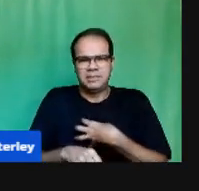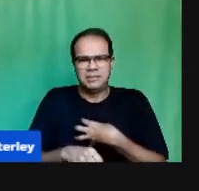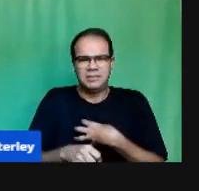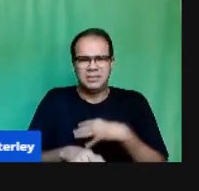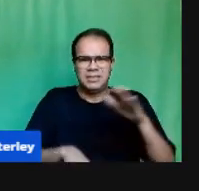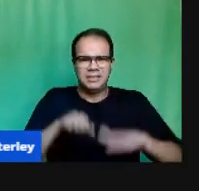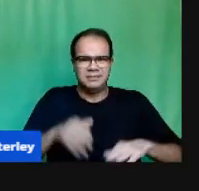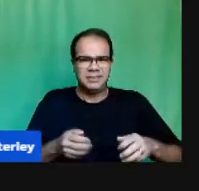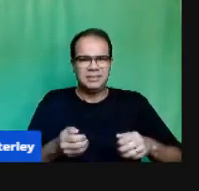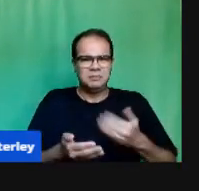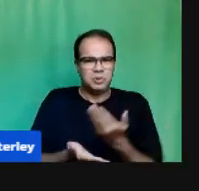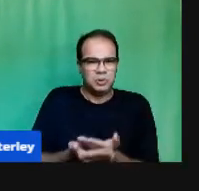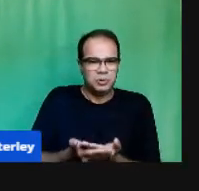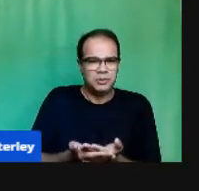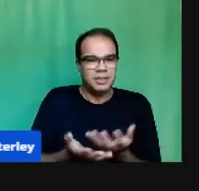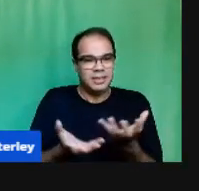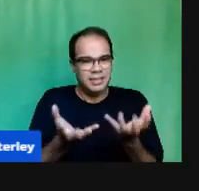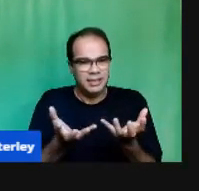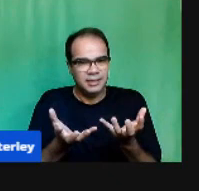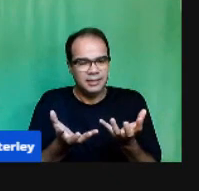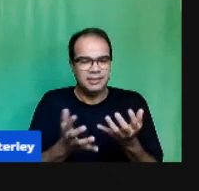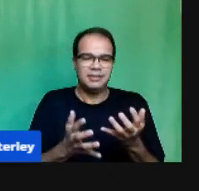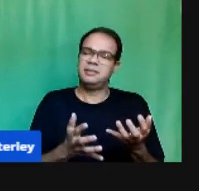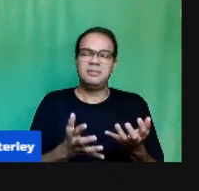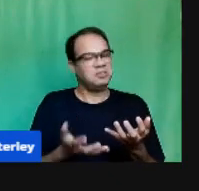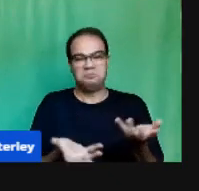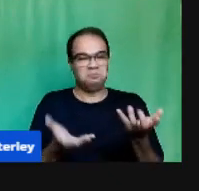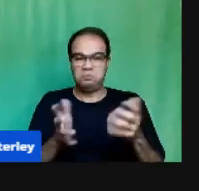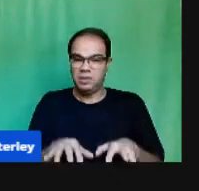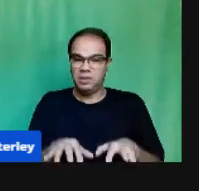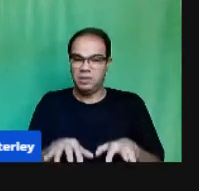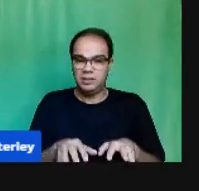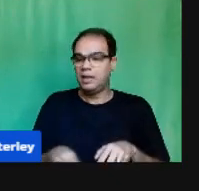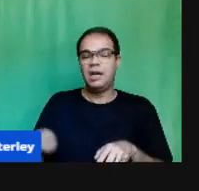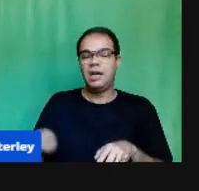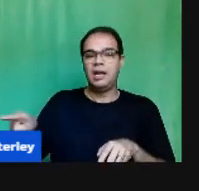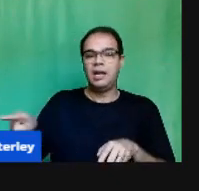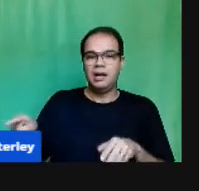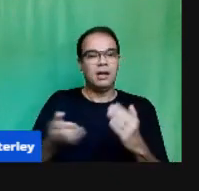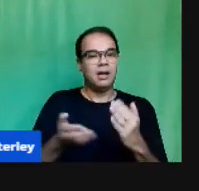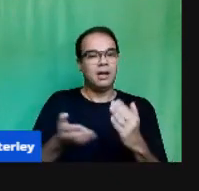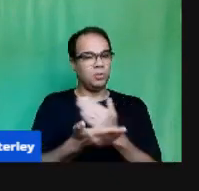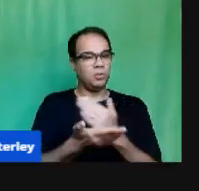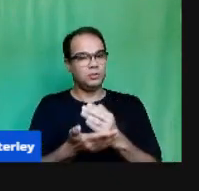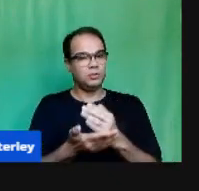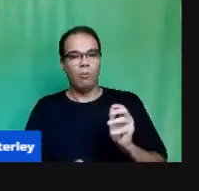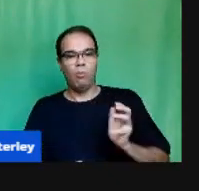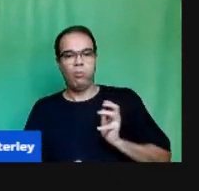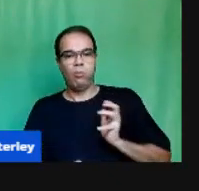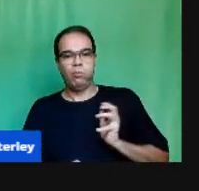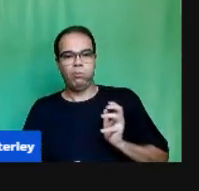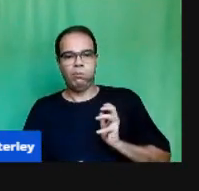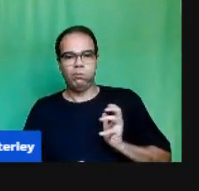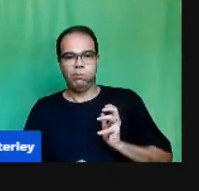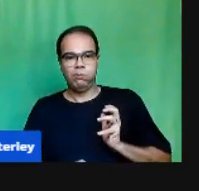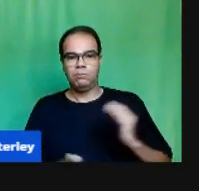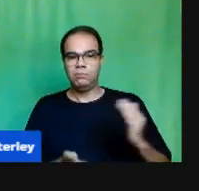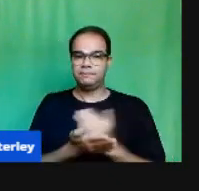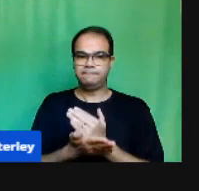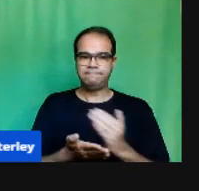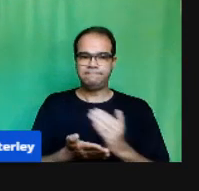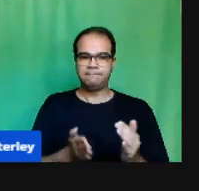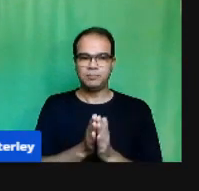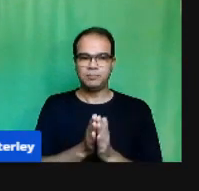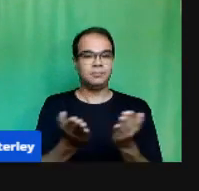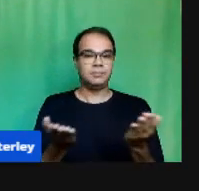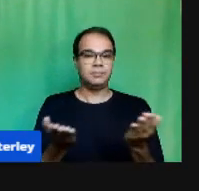Diferença socioeconômica Dos estudantes Diferença das habilidades Para aprender Com